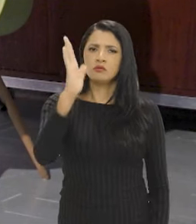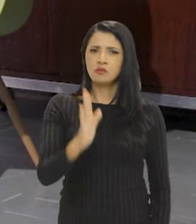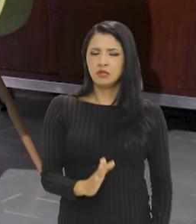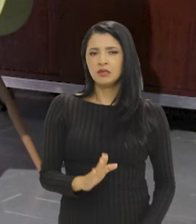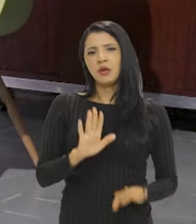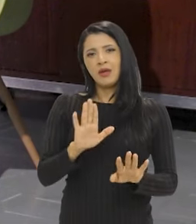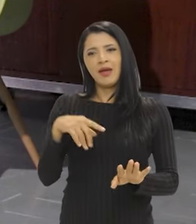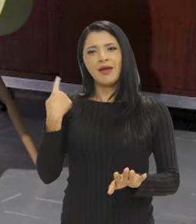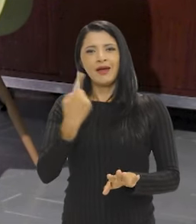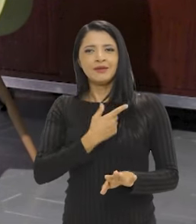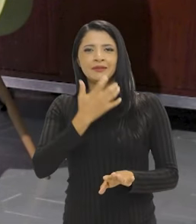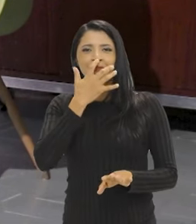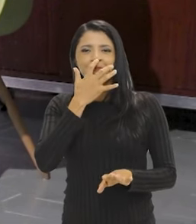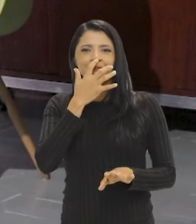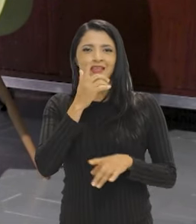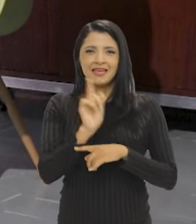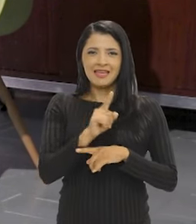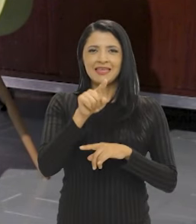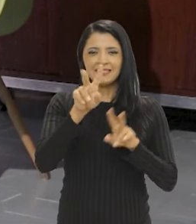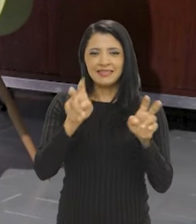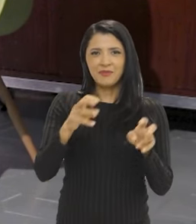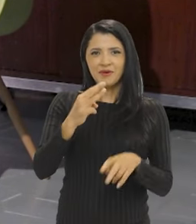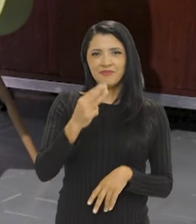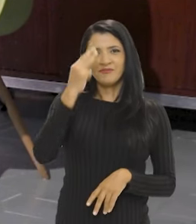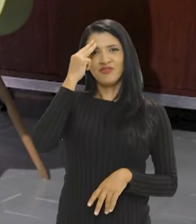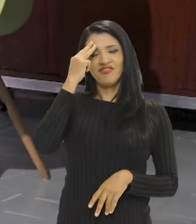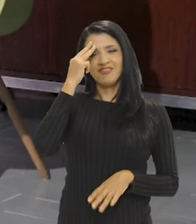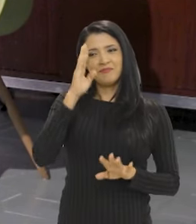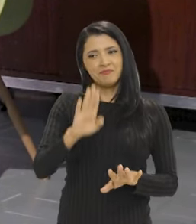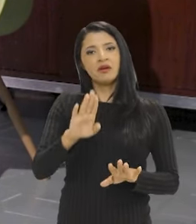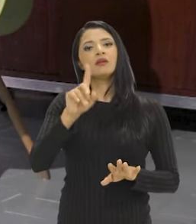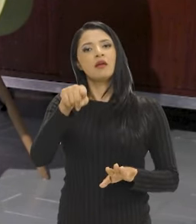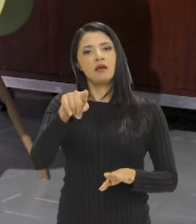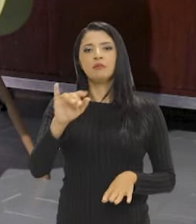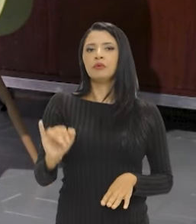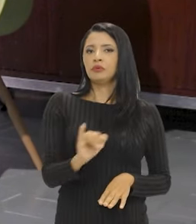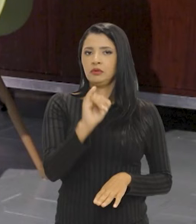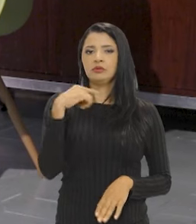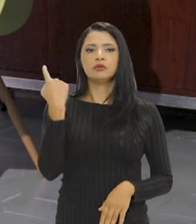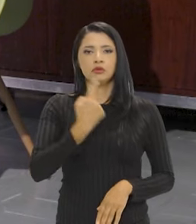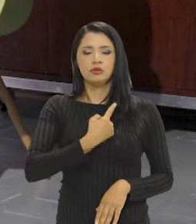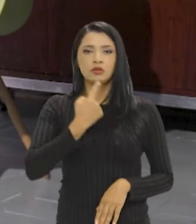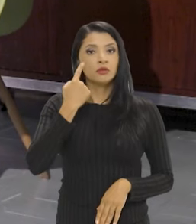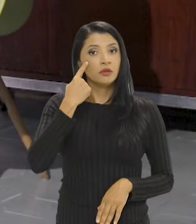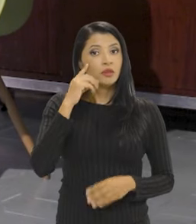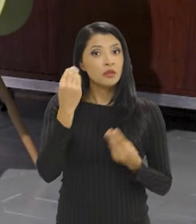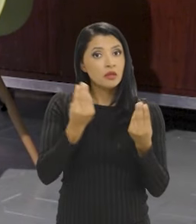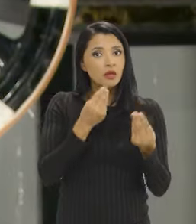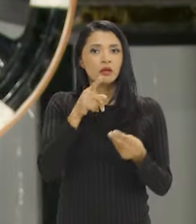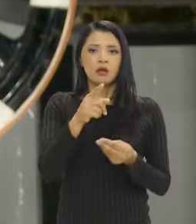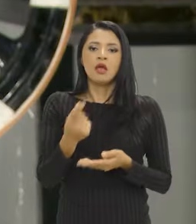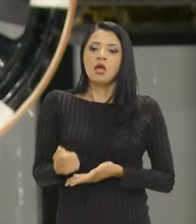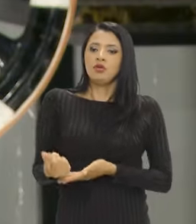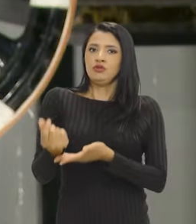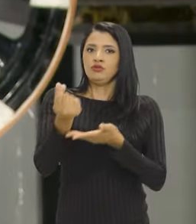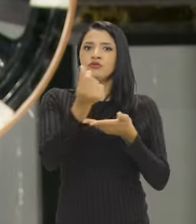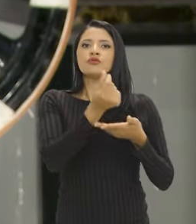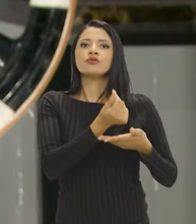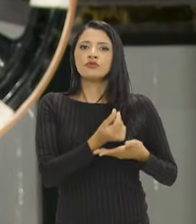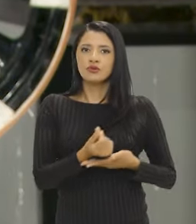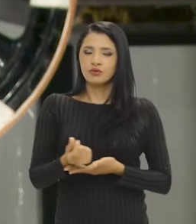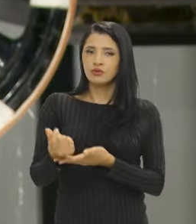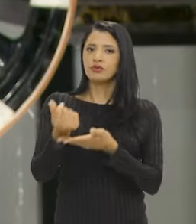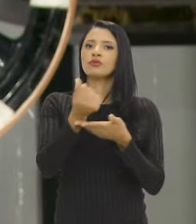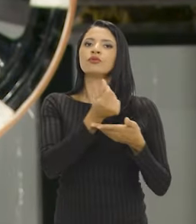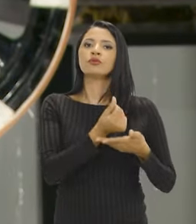por mais que a gente subestime a agenda da memória, é importante que a gente considere o seguinte, ela é bastante lucrativa